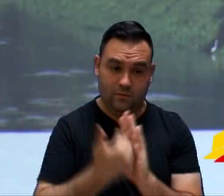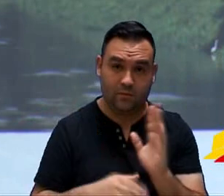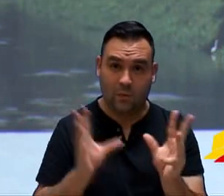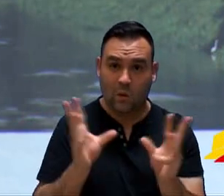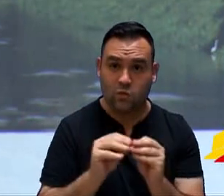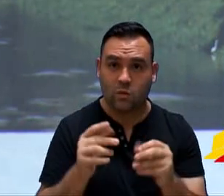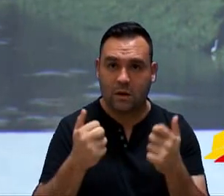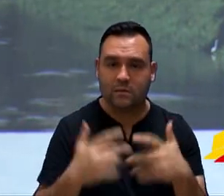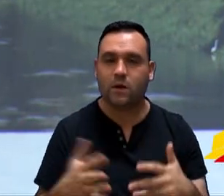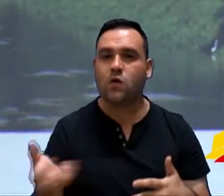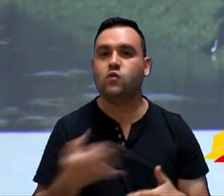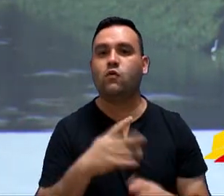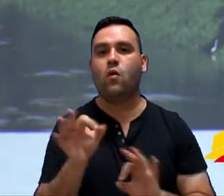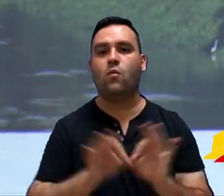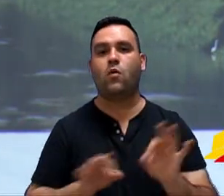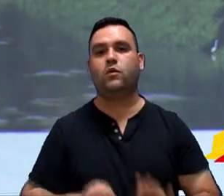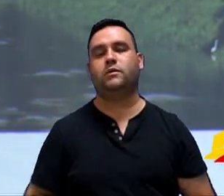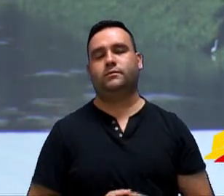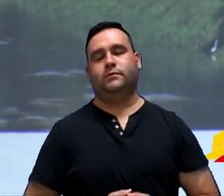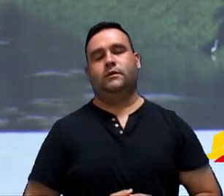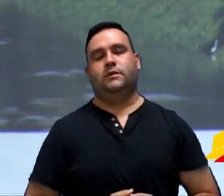com esse novo PL aqui.